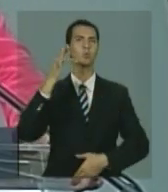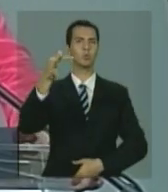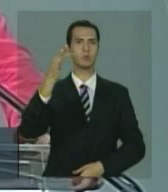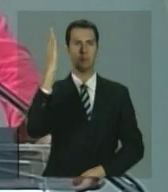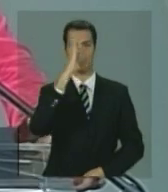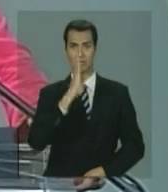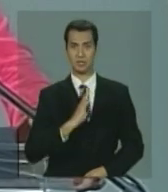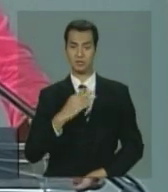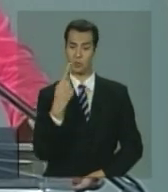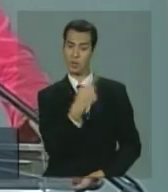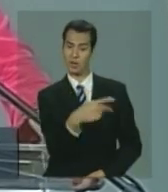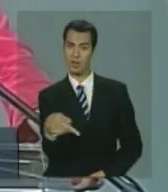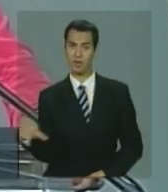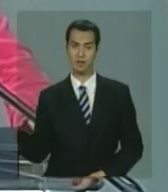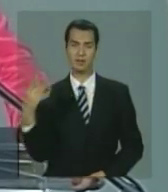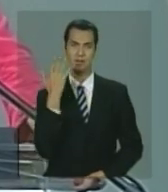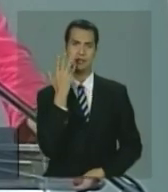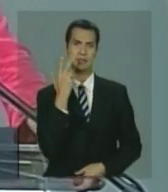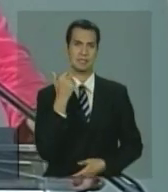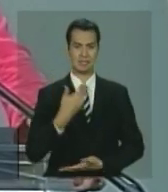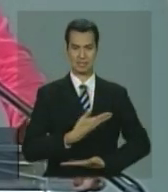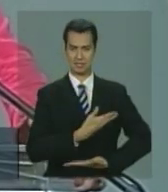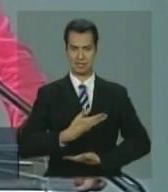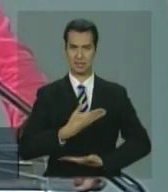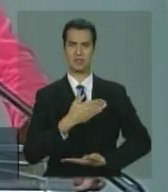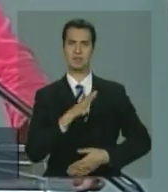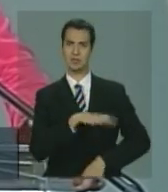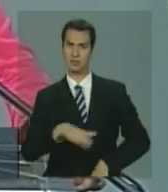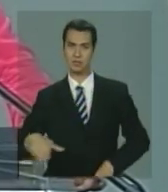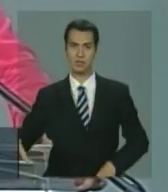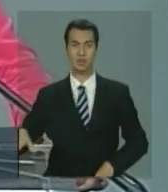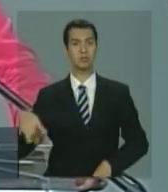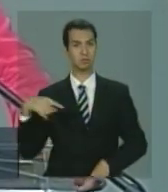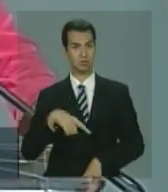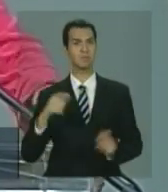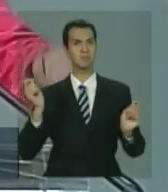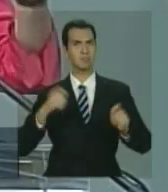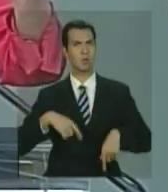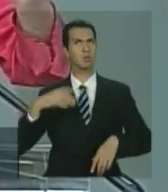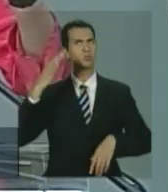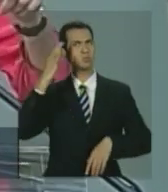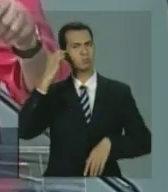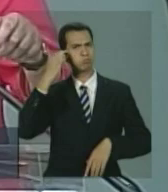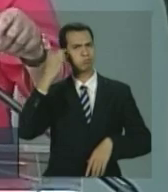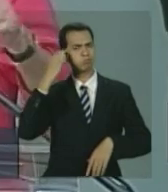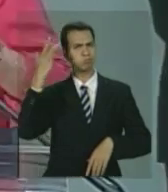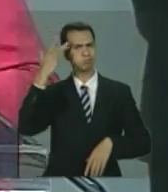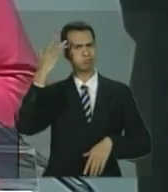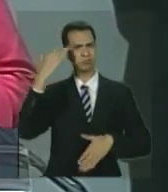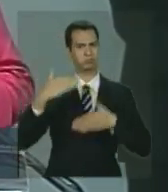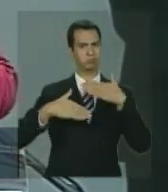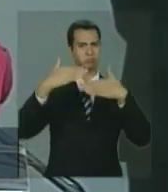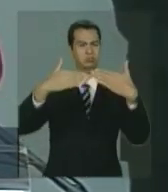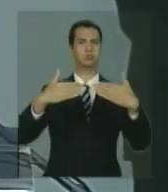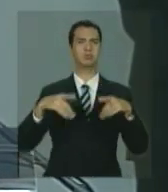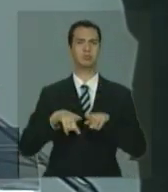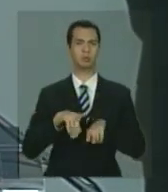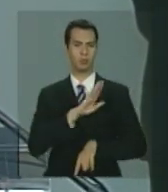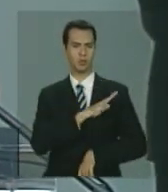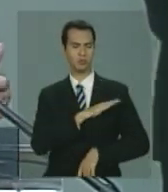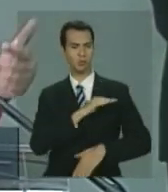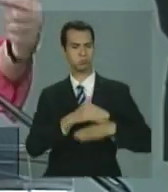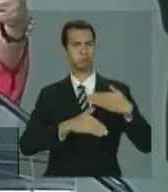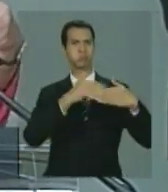com as suas mãos, com seus cérebros, com seu coração, vão construir esse